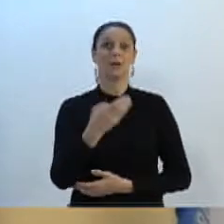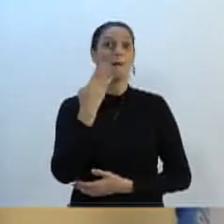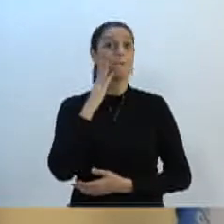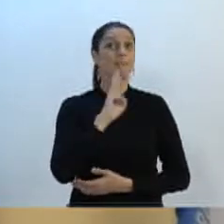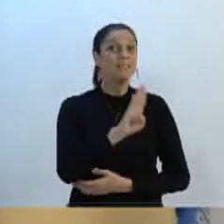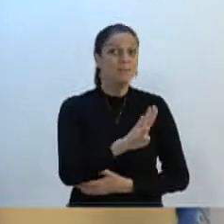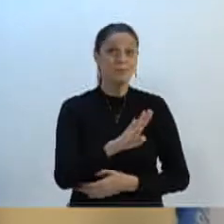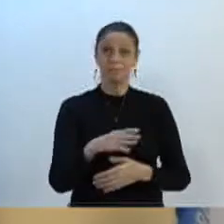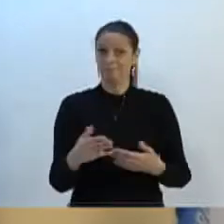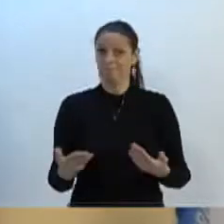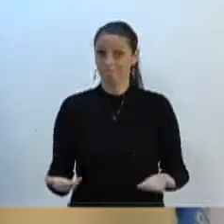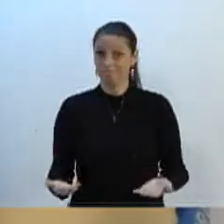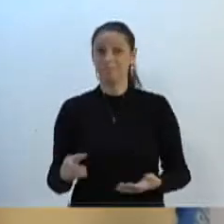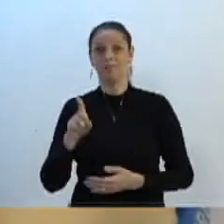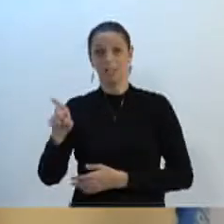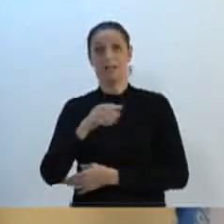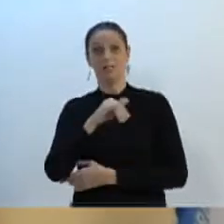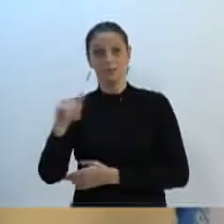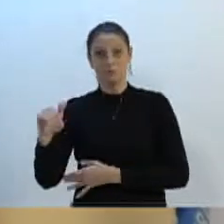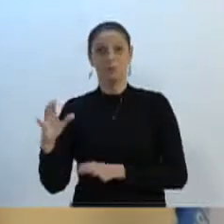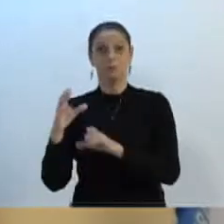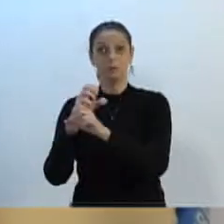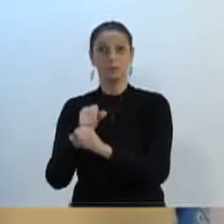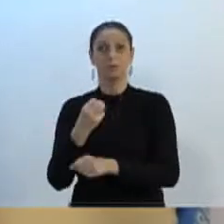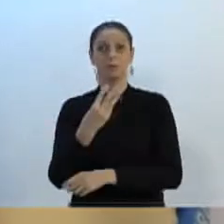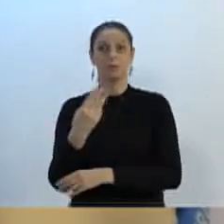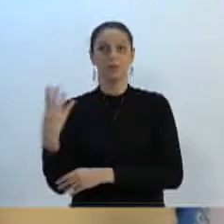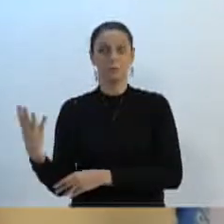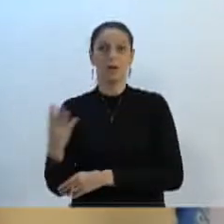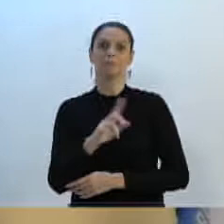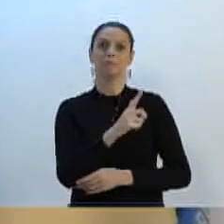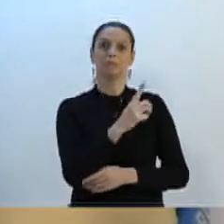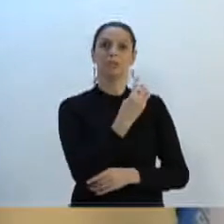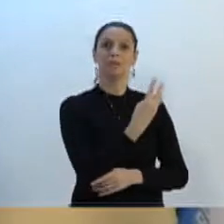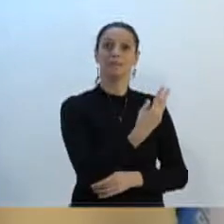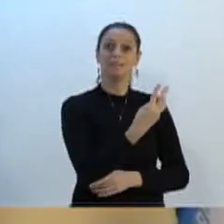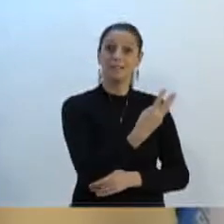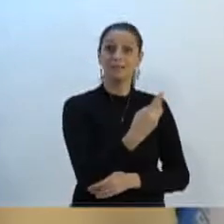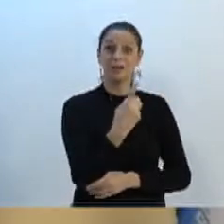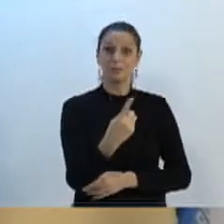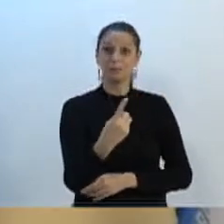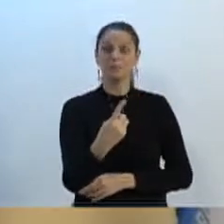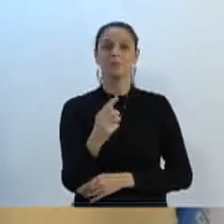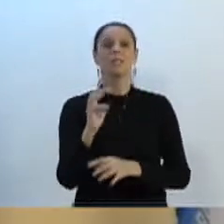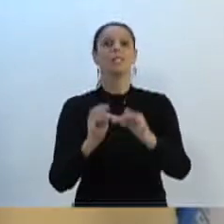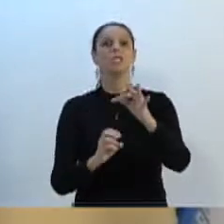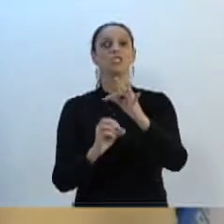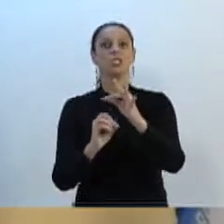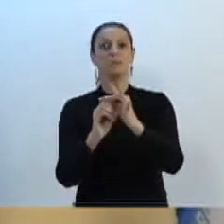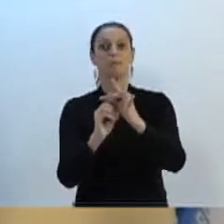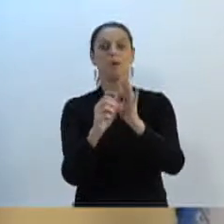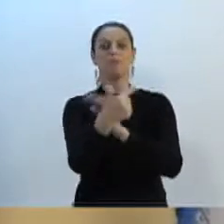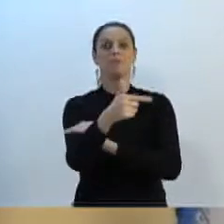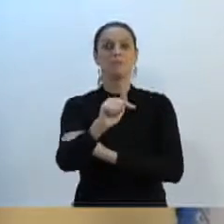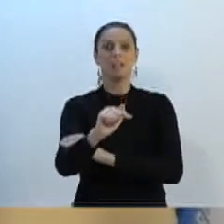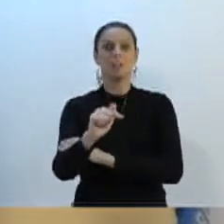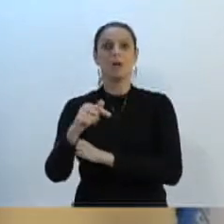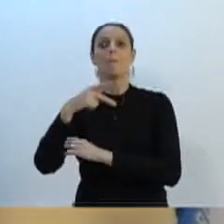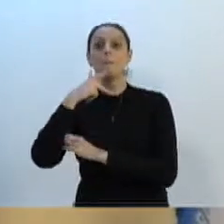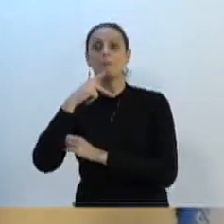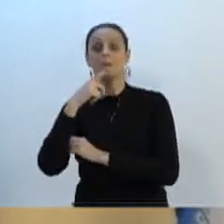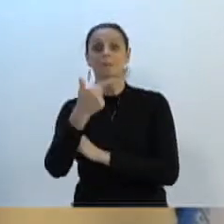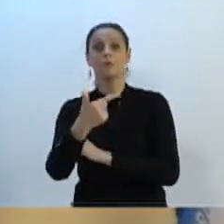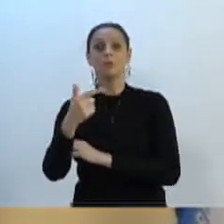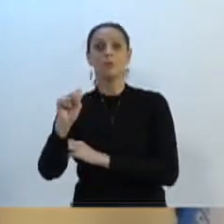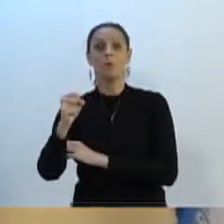uma ideia, Indaial arrecadou 34 milhões, Gaspar, 31, Timbó, 27 milhões, Pomerode, 21 milhões,